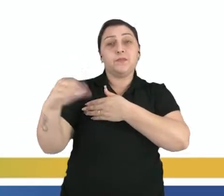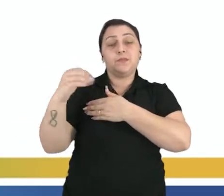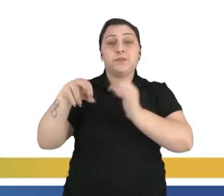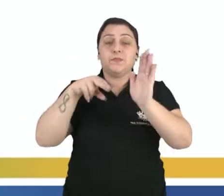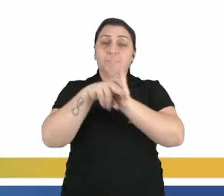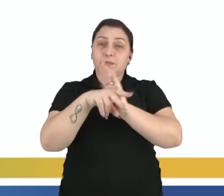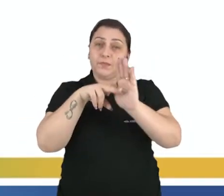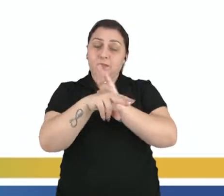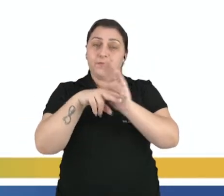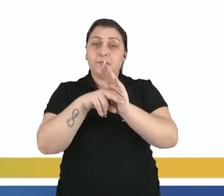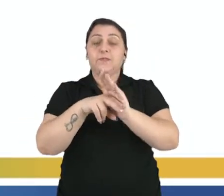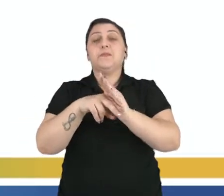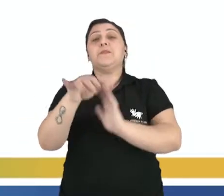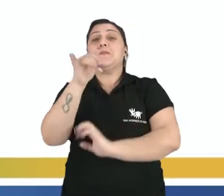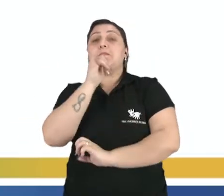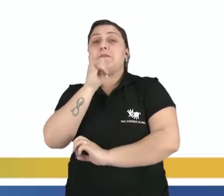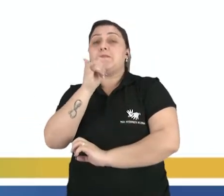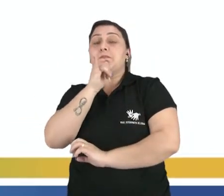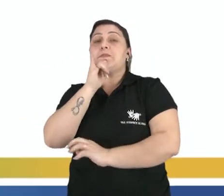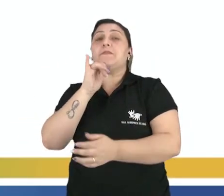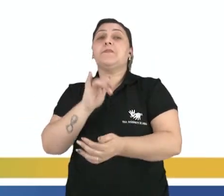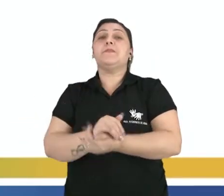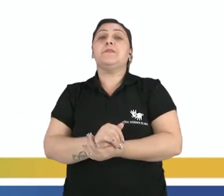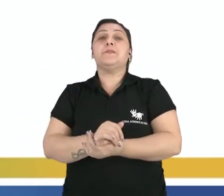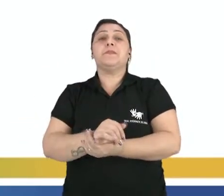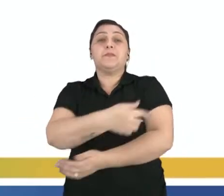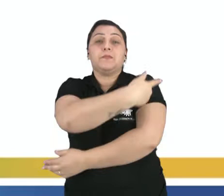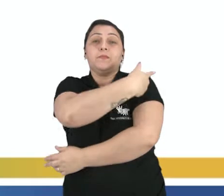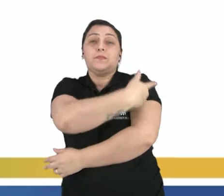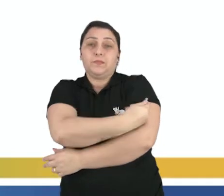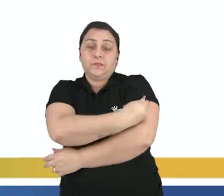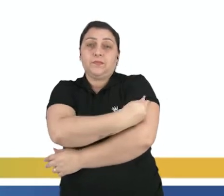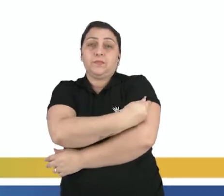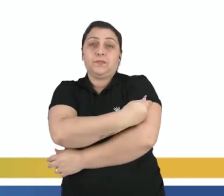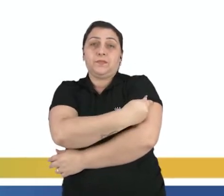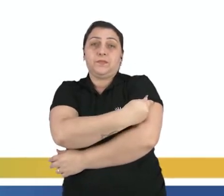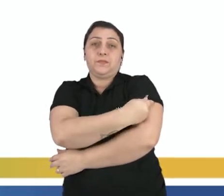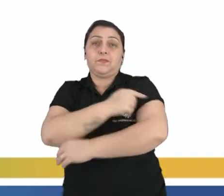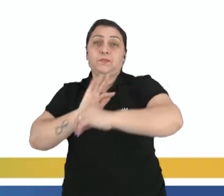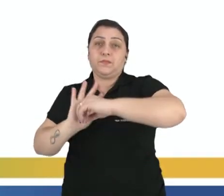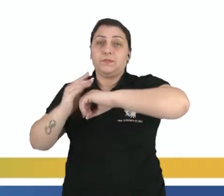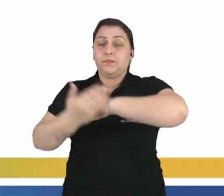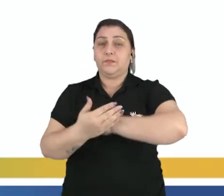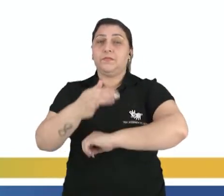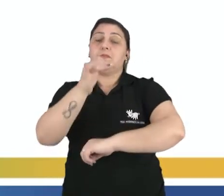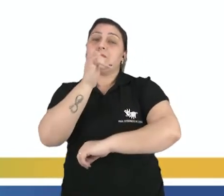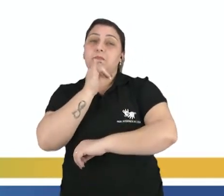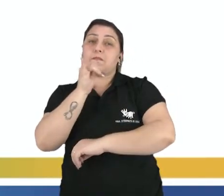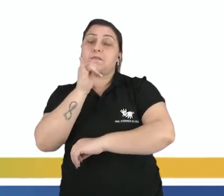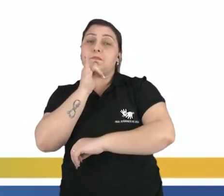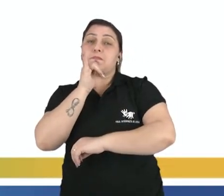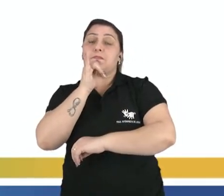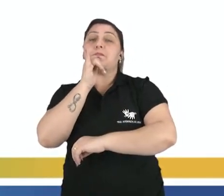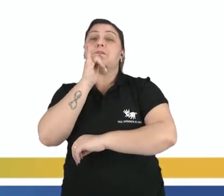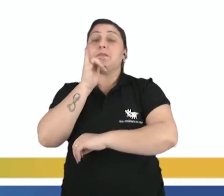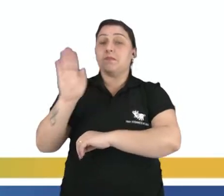biológicas aplicadas, como por exemplo, as vacinas para o coronavírus, por exemplo, fazem parte da